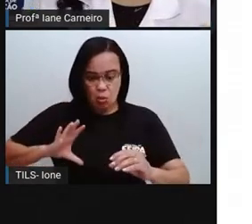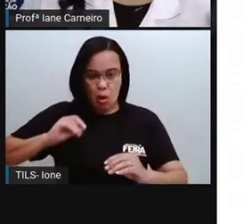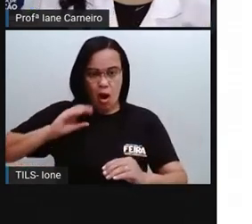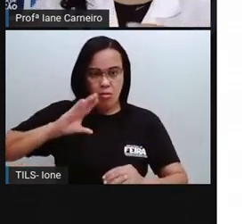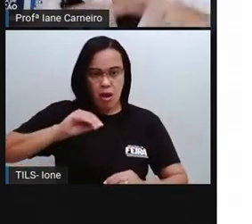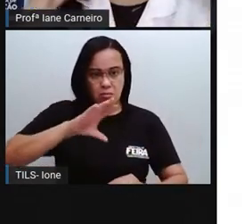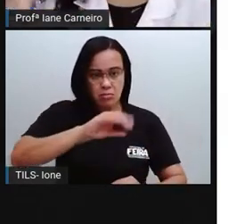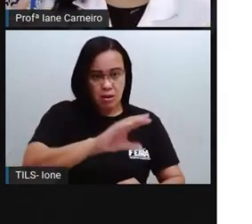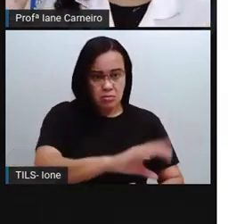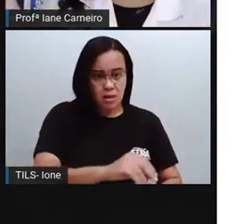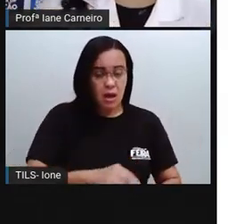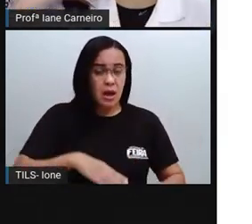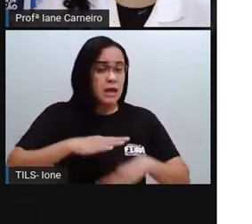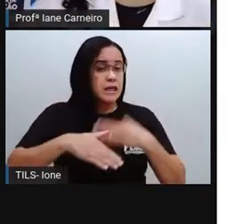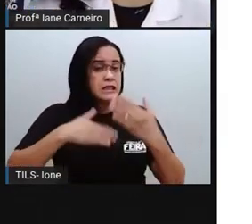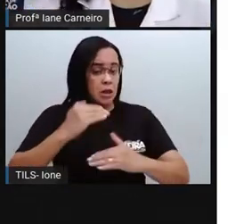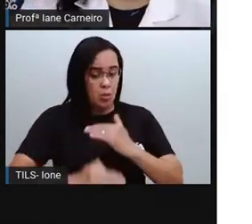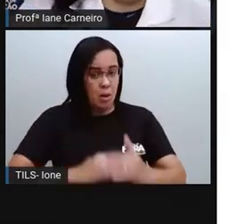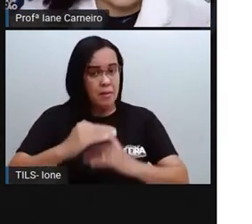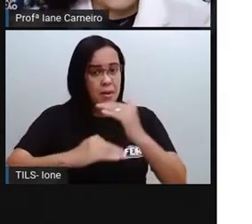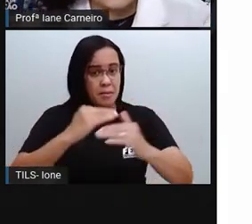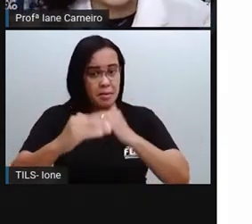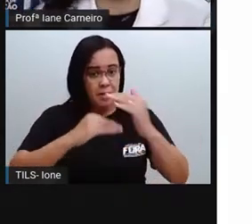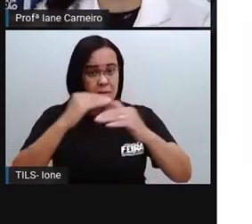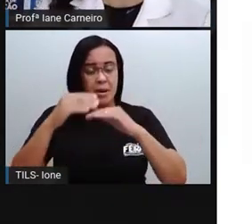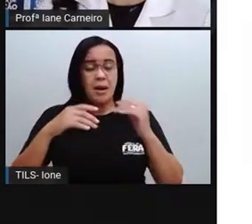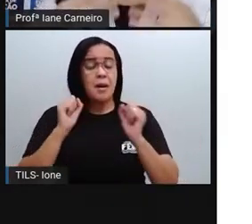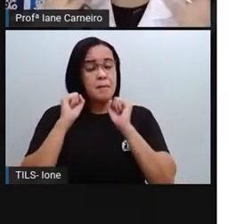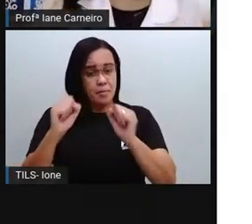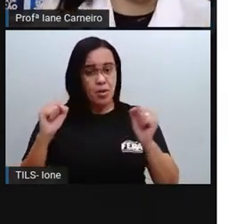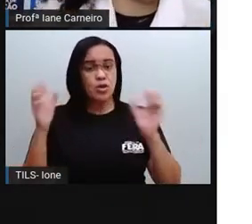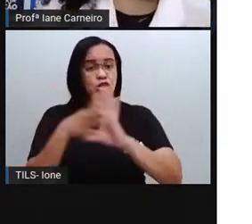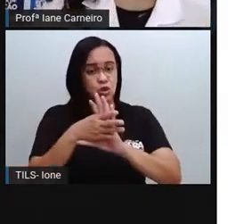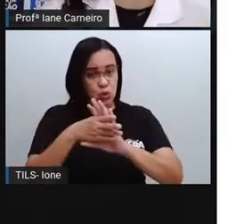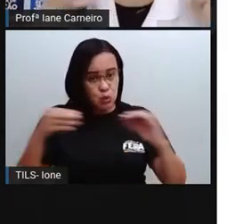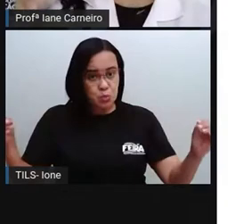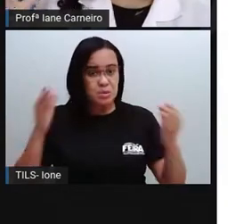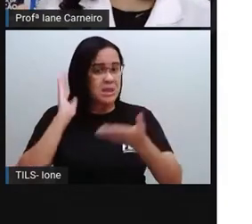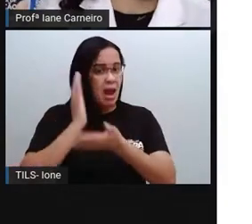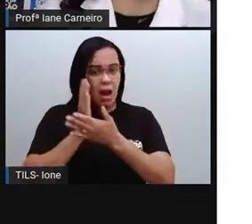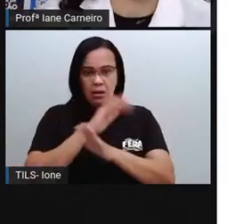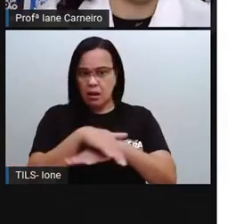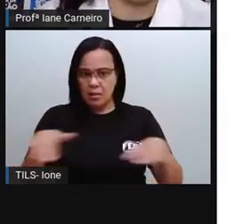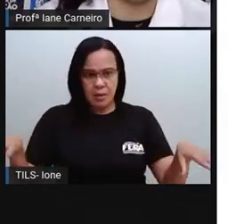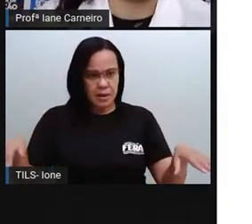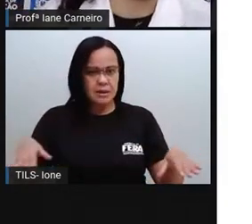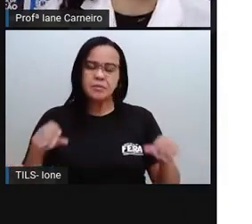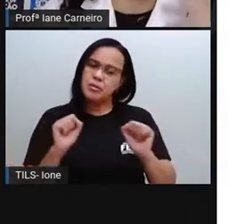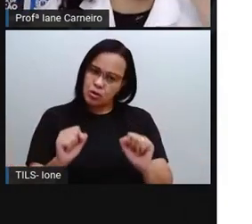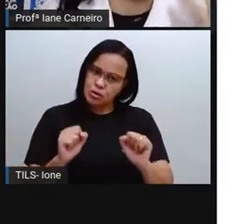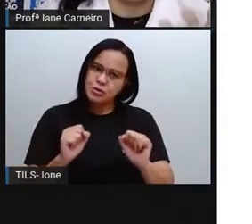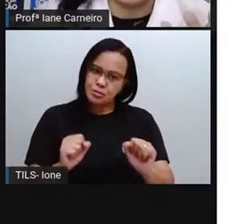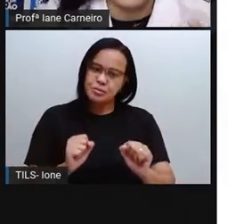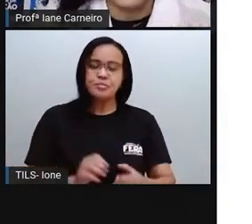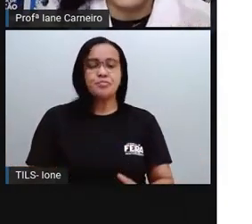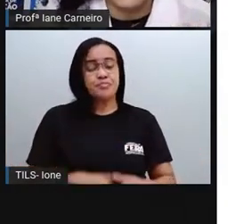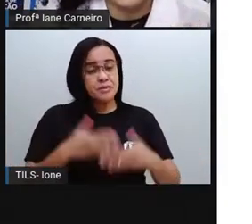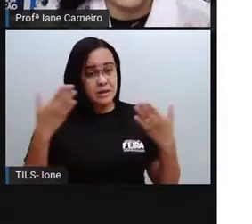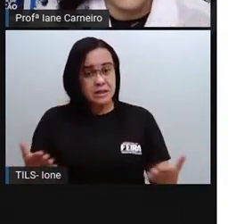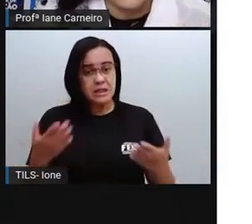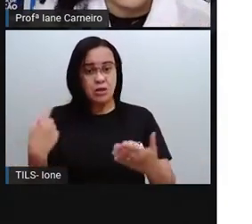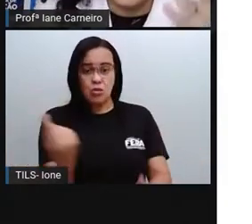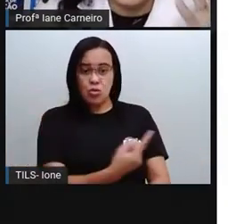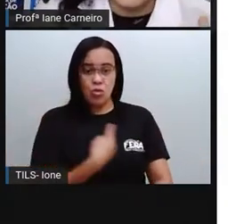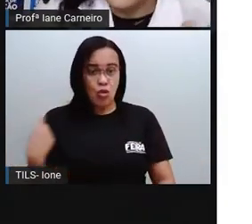criar um grande problema, porque outras espécies vão acabar morrendo, isso desaparece também, então a tem que cuidar para que isso